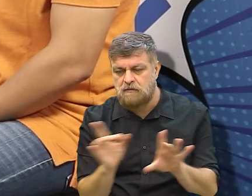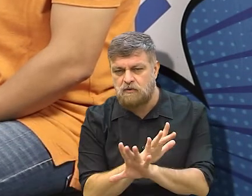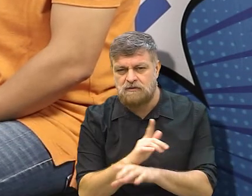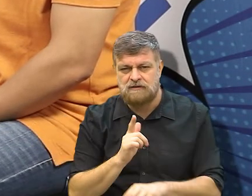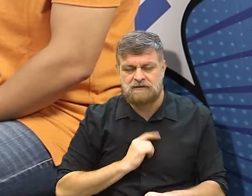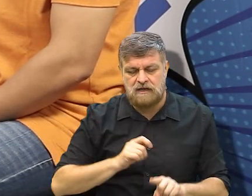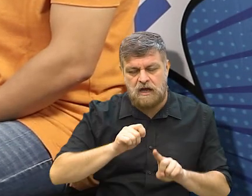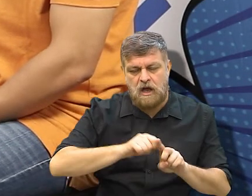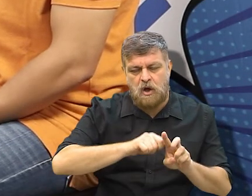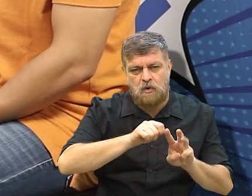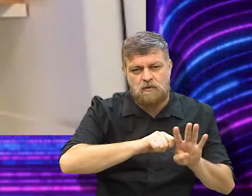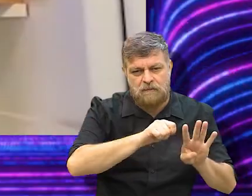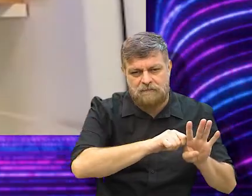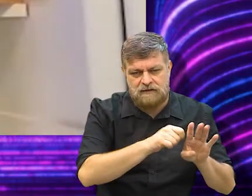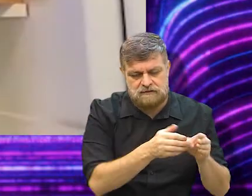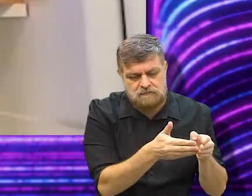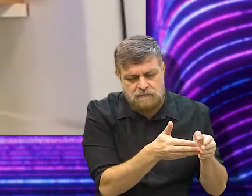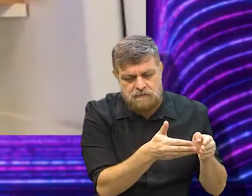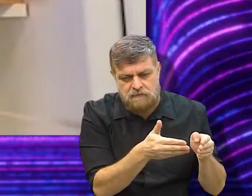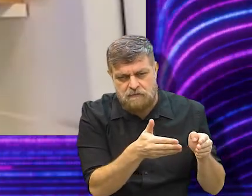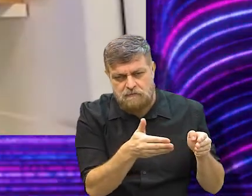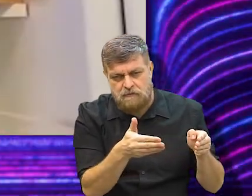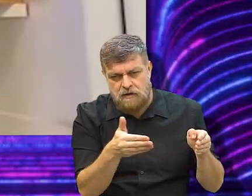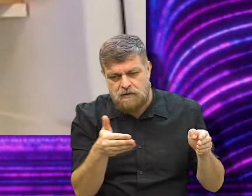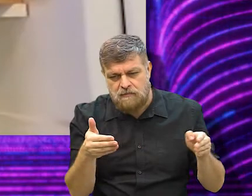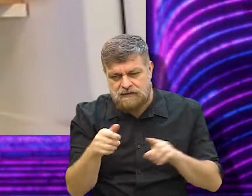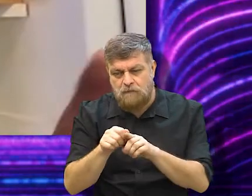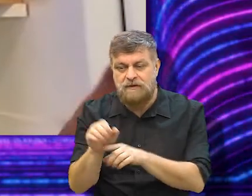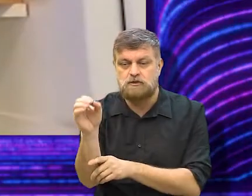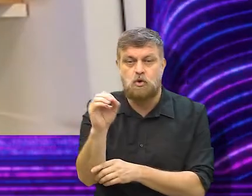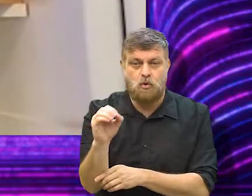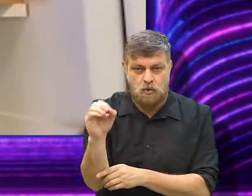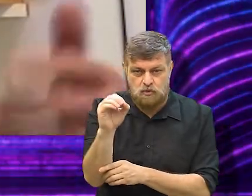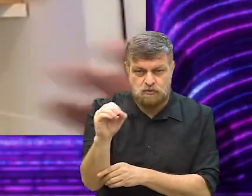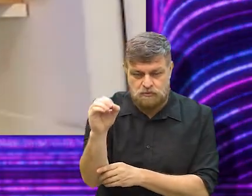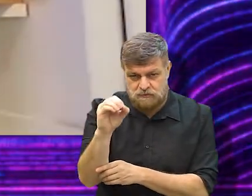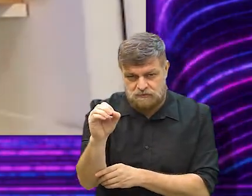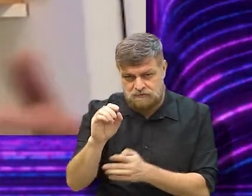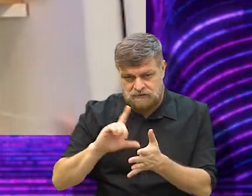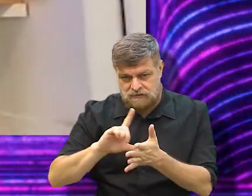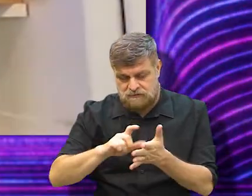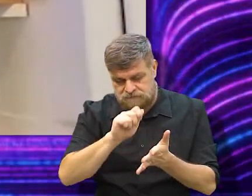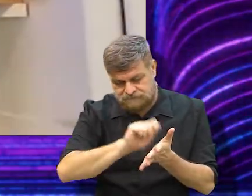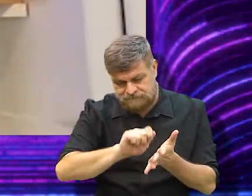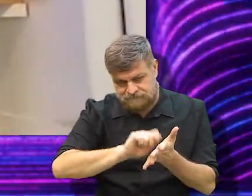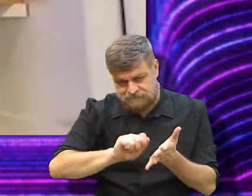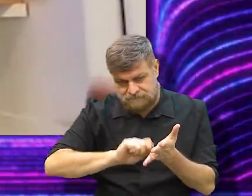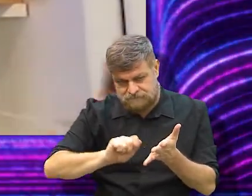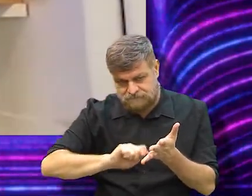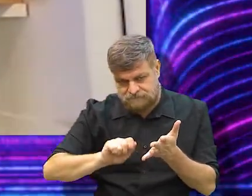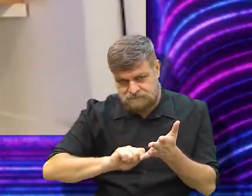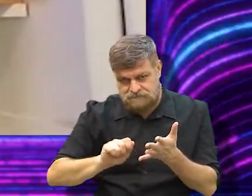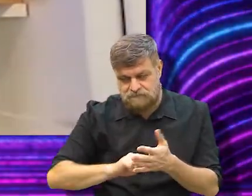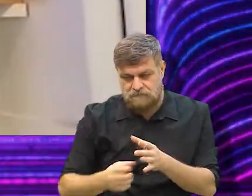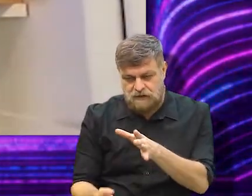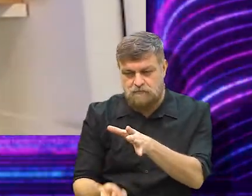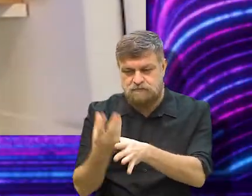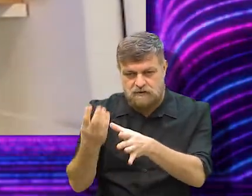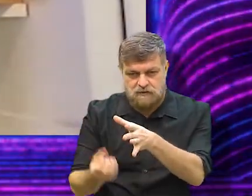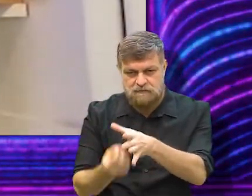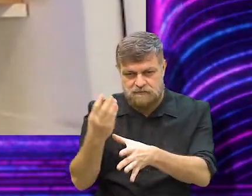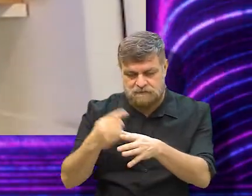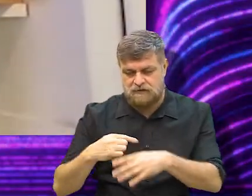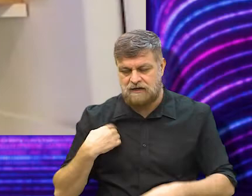ela dura só alguns meses, ela vai até outubro, quer dizer, depois da escrita do livro, muita coisa ainda